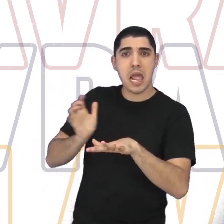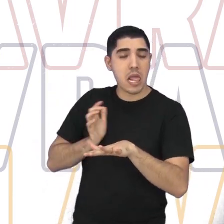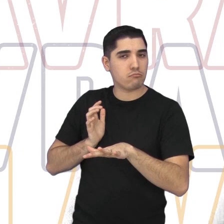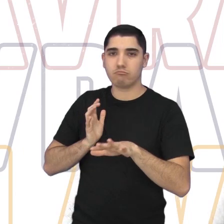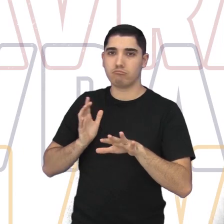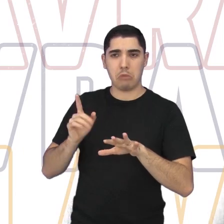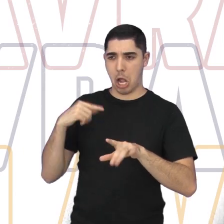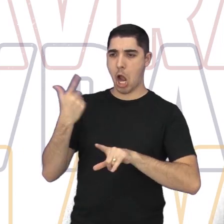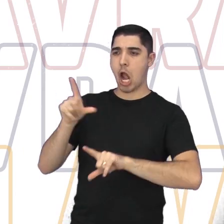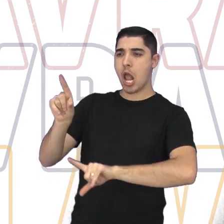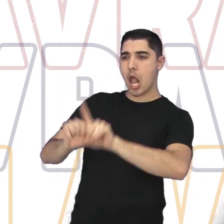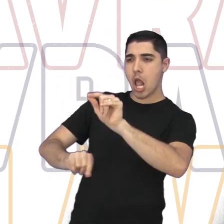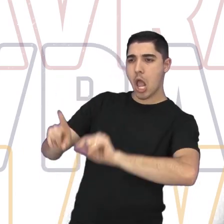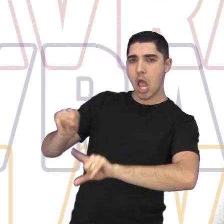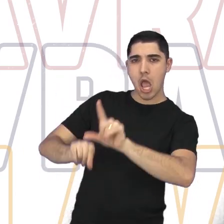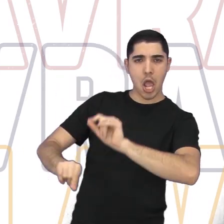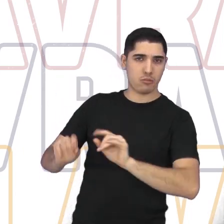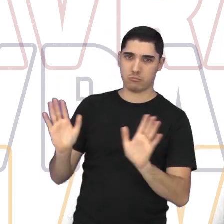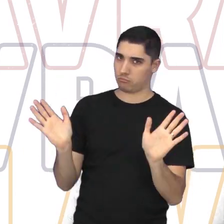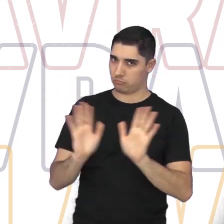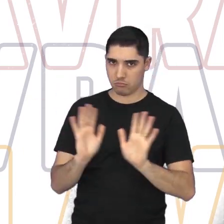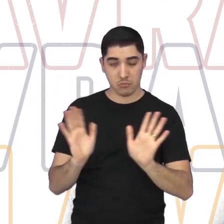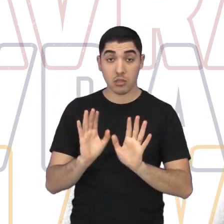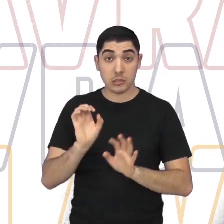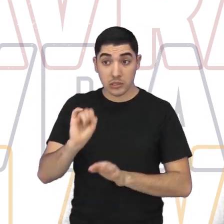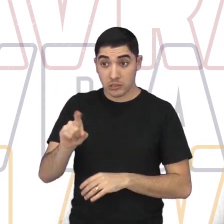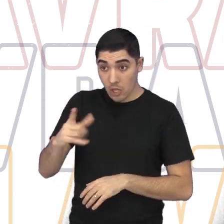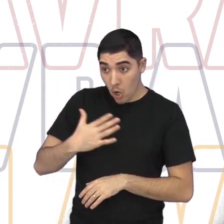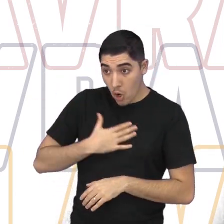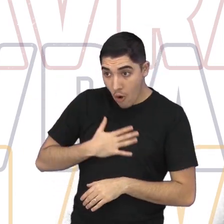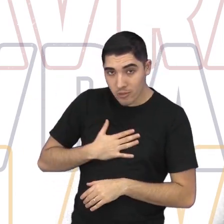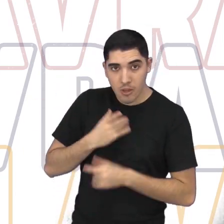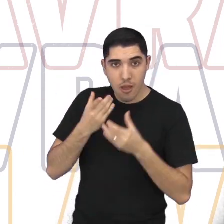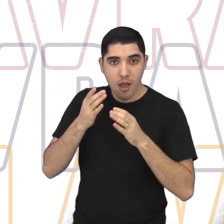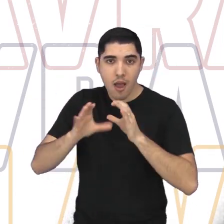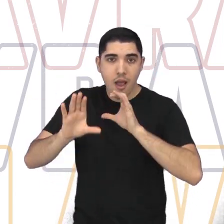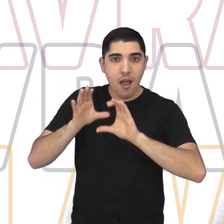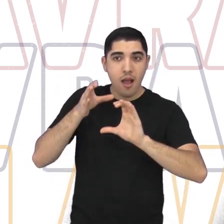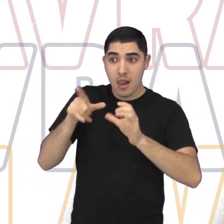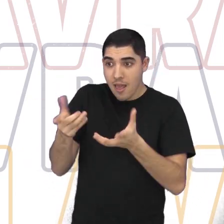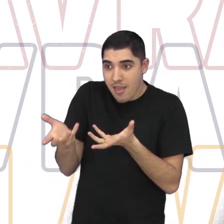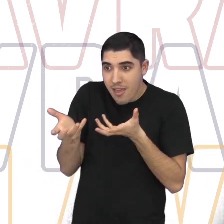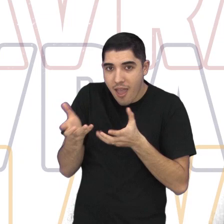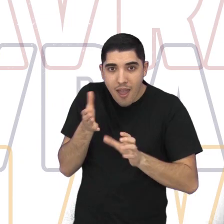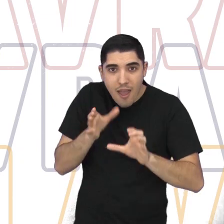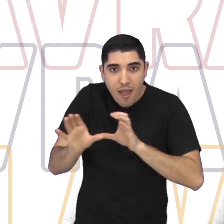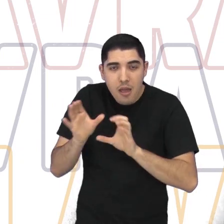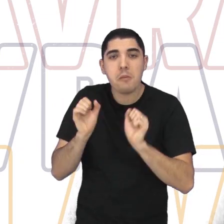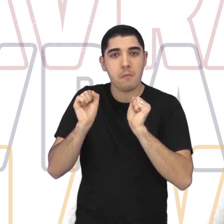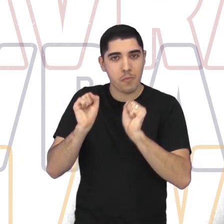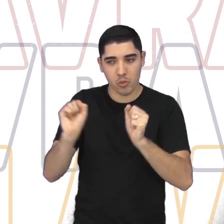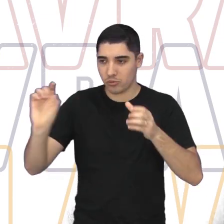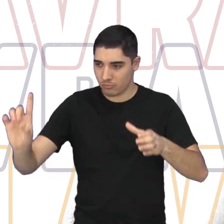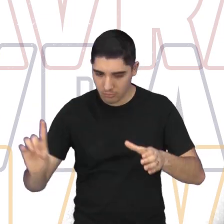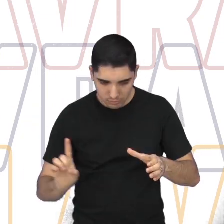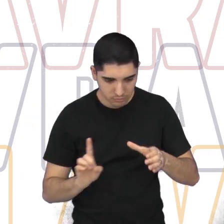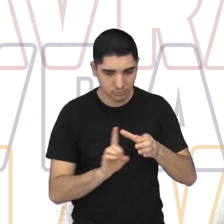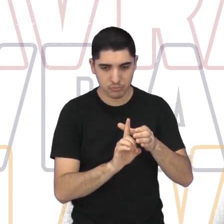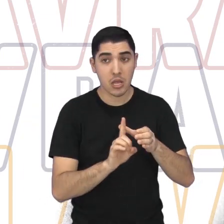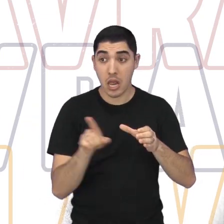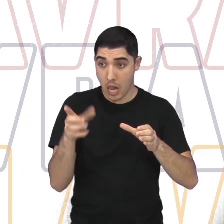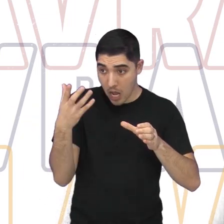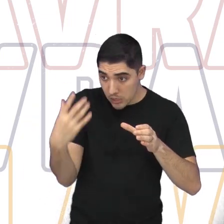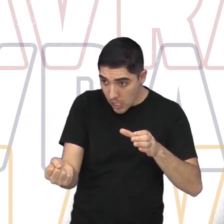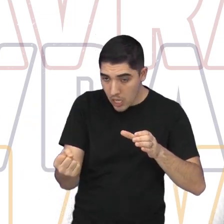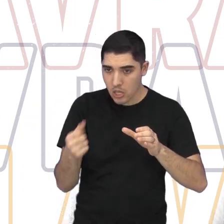A gente não escolhe, né? Então, basta gostar de cantar, querer cantar e estar com a gente e